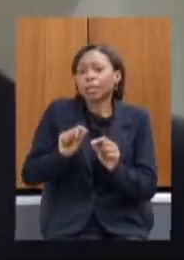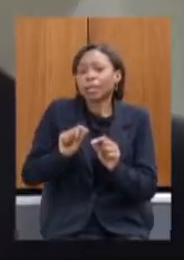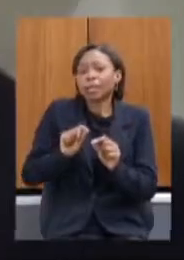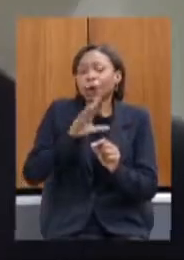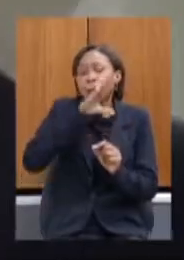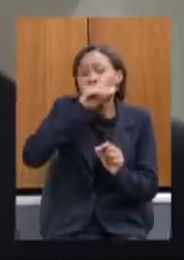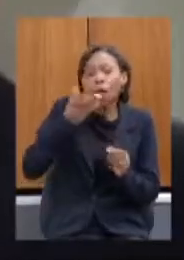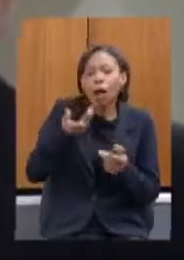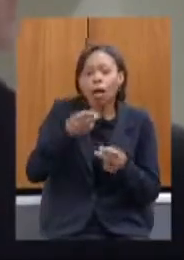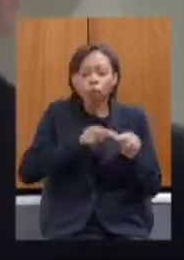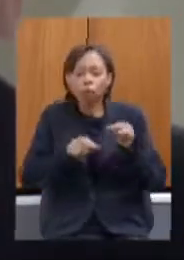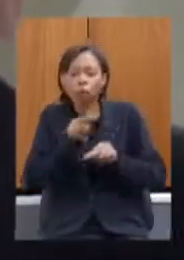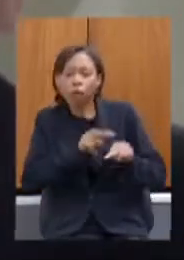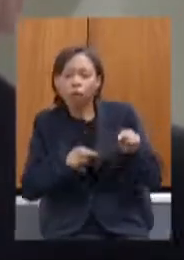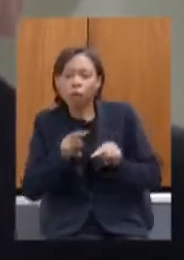pago e as pessoas receberam